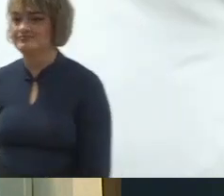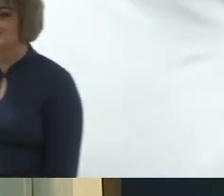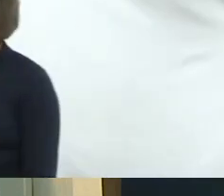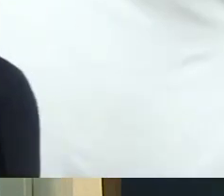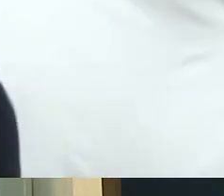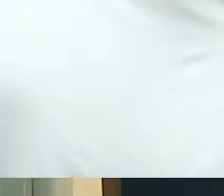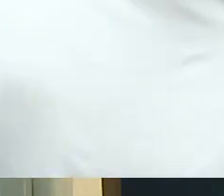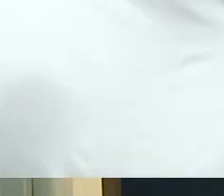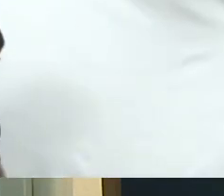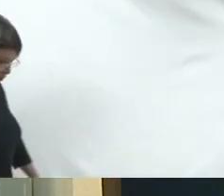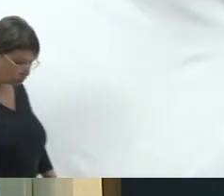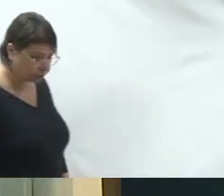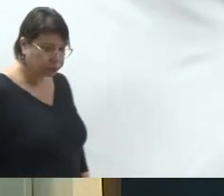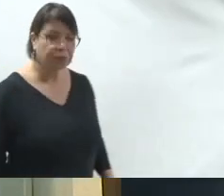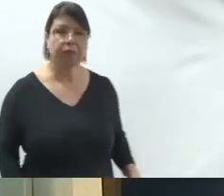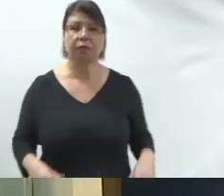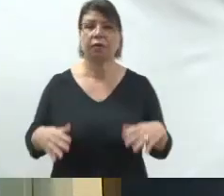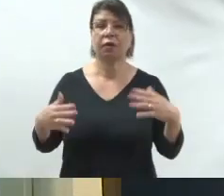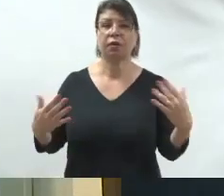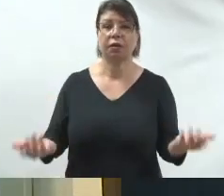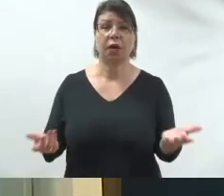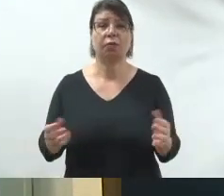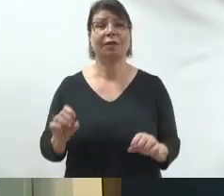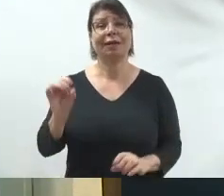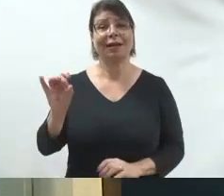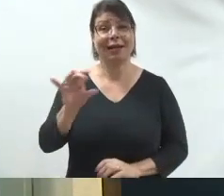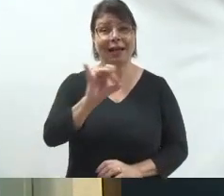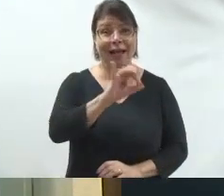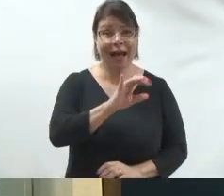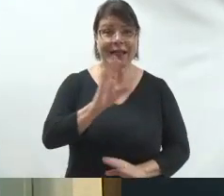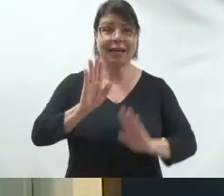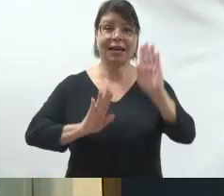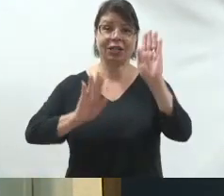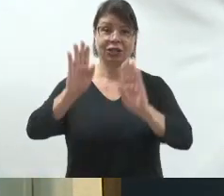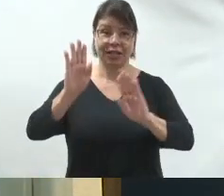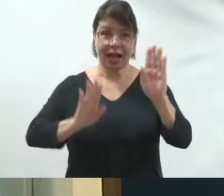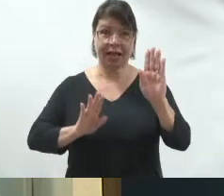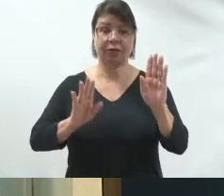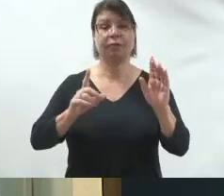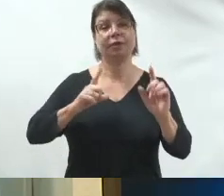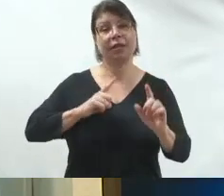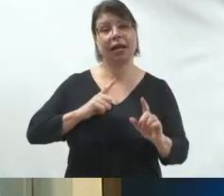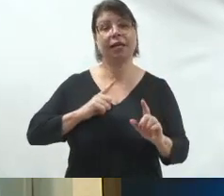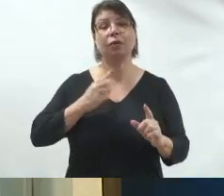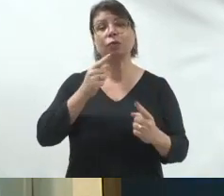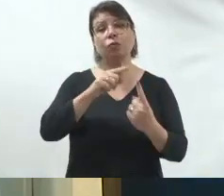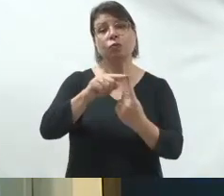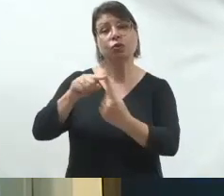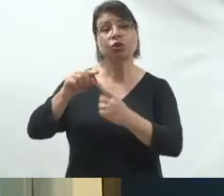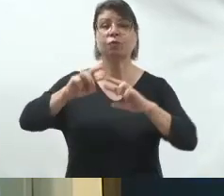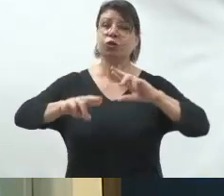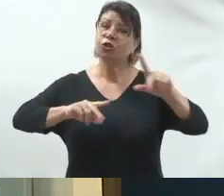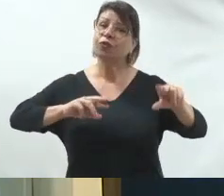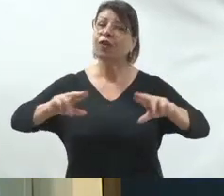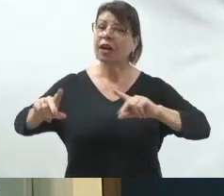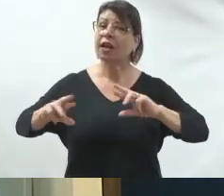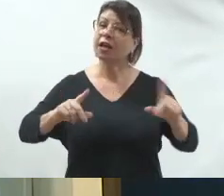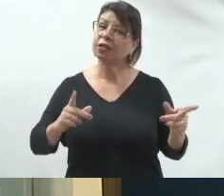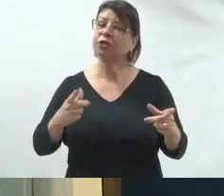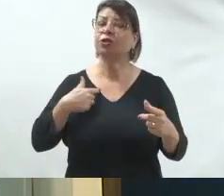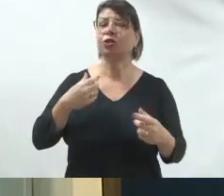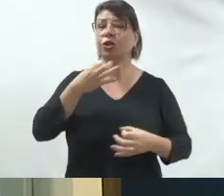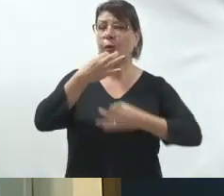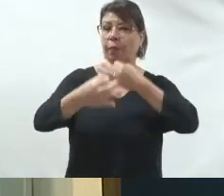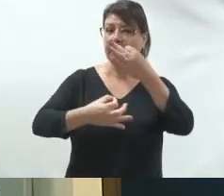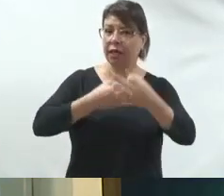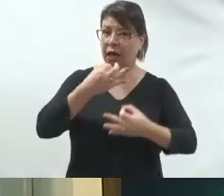tem que entender que, nessa campanha eleitoral, a gente não está sozinho. A gente tem concorrentes, então você precisa saber quem são os concorrentes, a gente